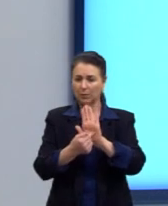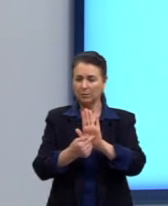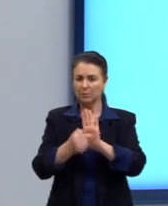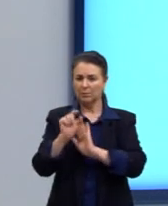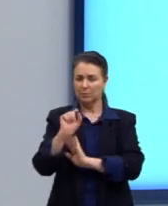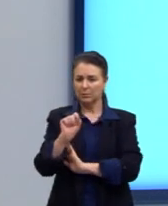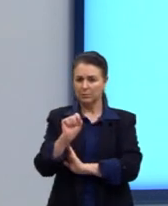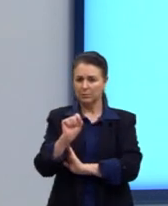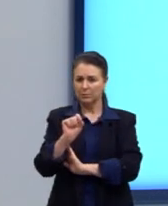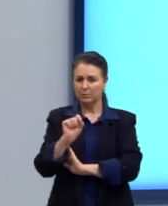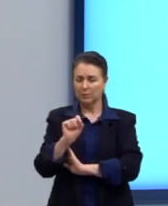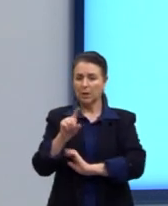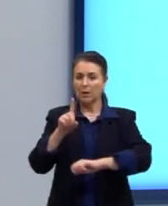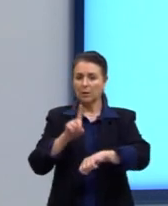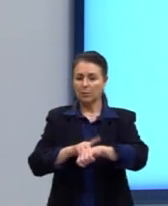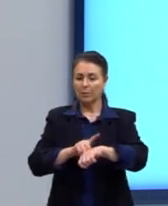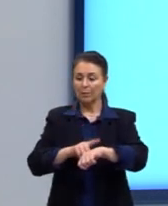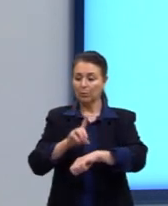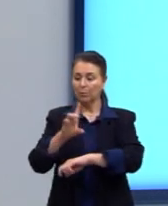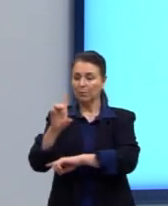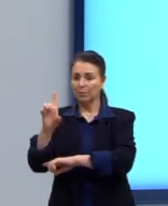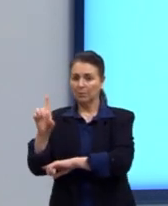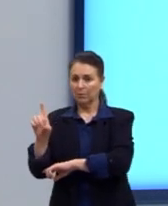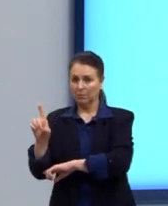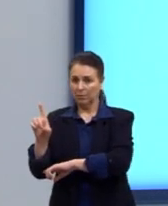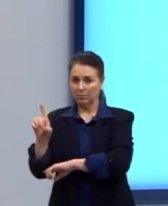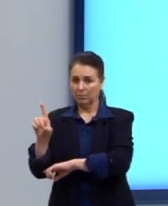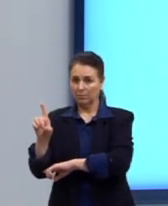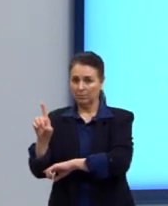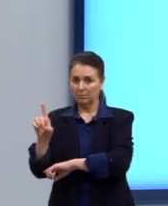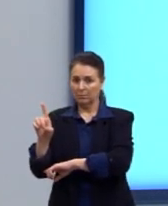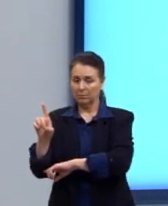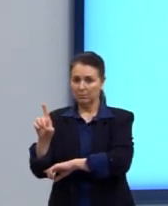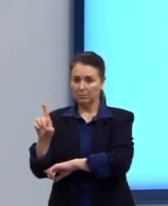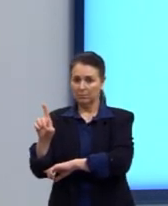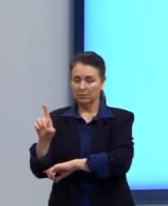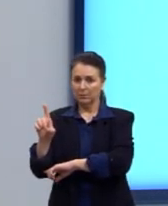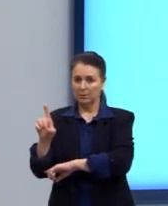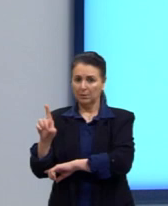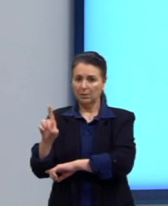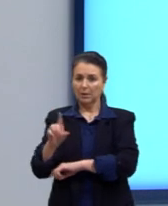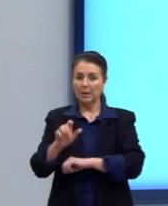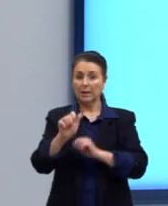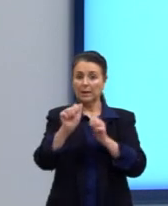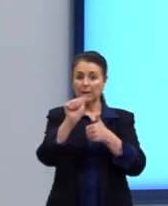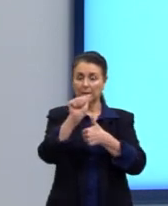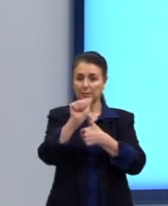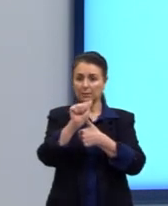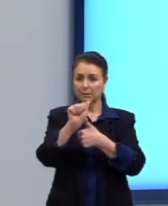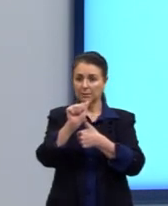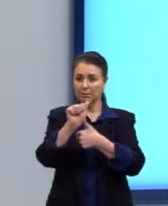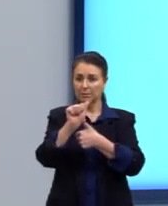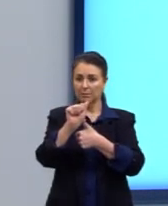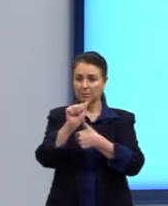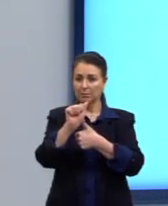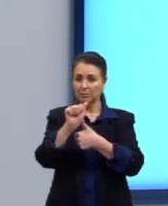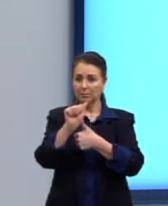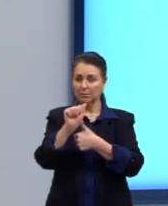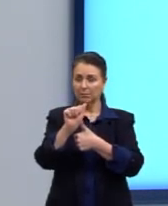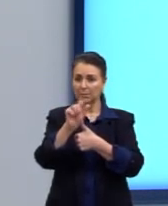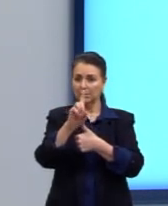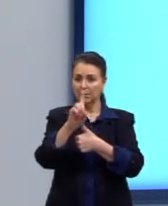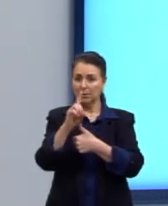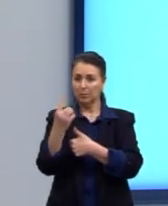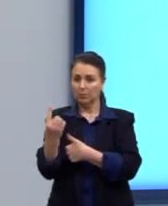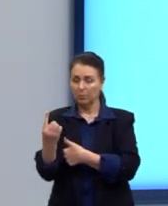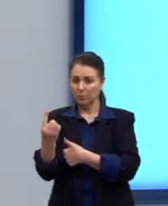no momento D na situação, letra A, D1 ocorre